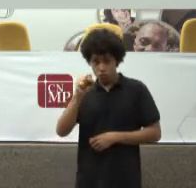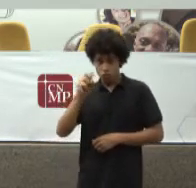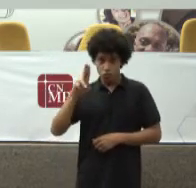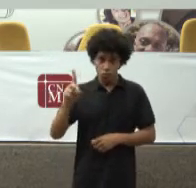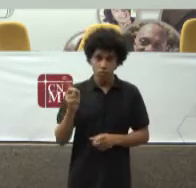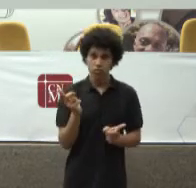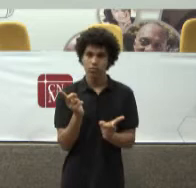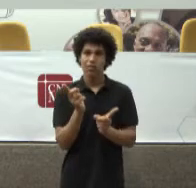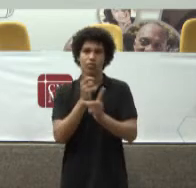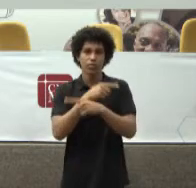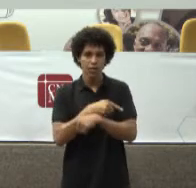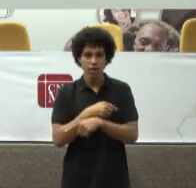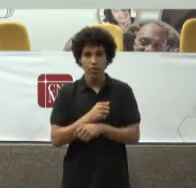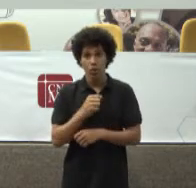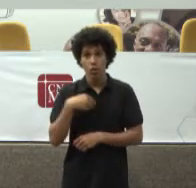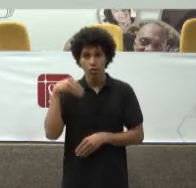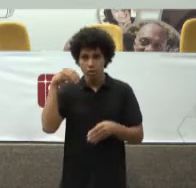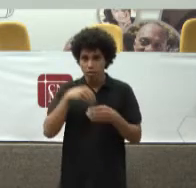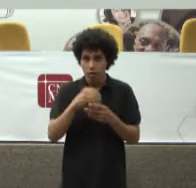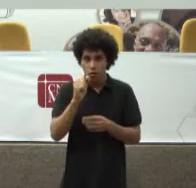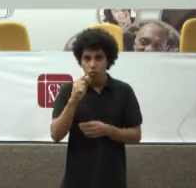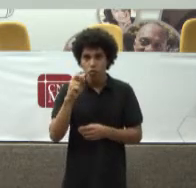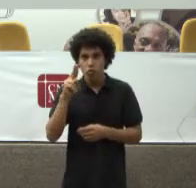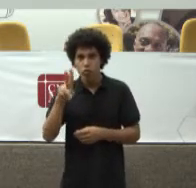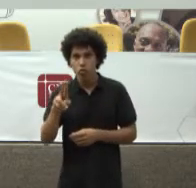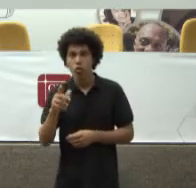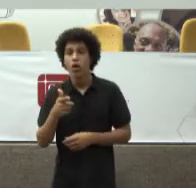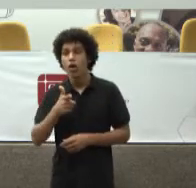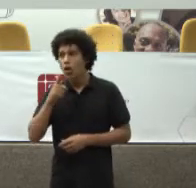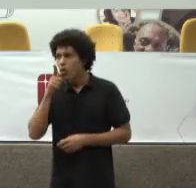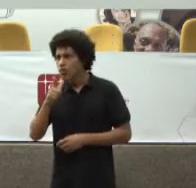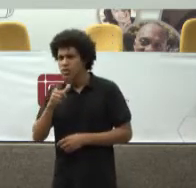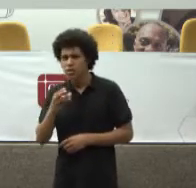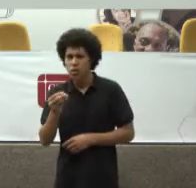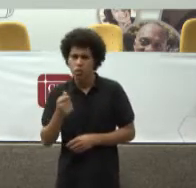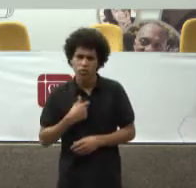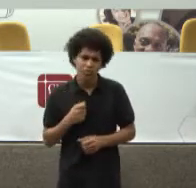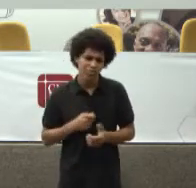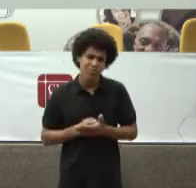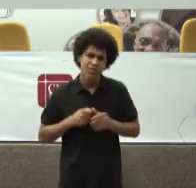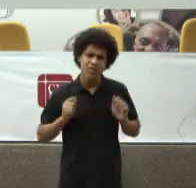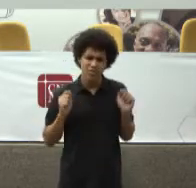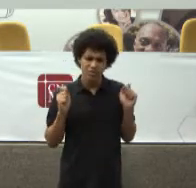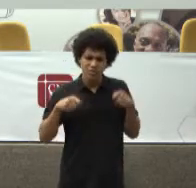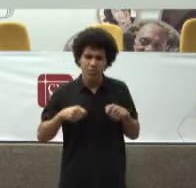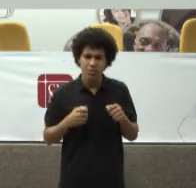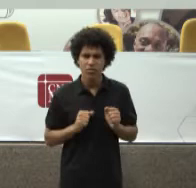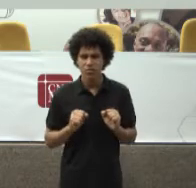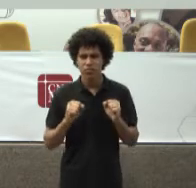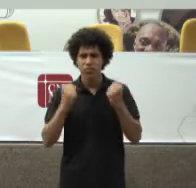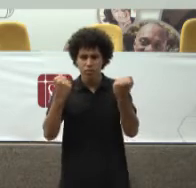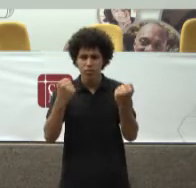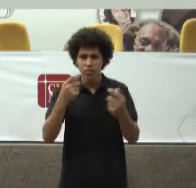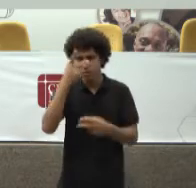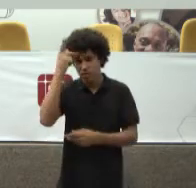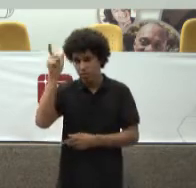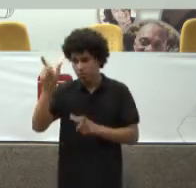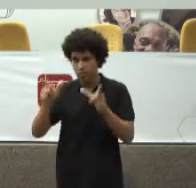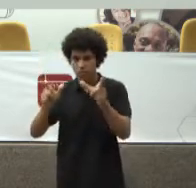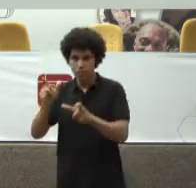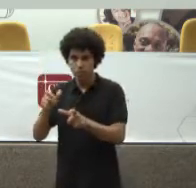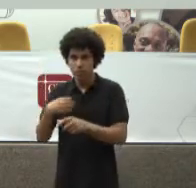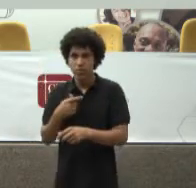Conseguiu-se Com o grande esforço Da população E dos vários governos brasileiros Colocar alguma coisa